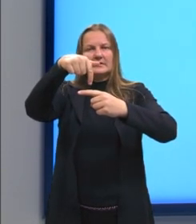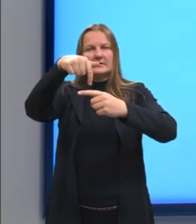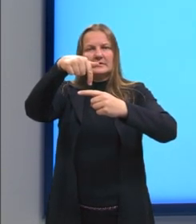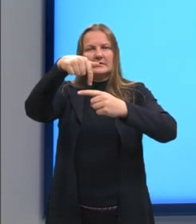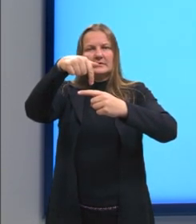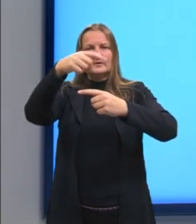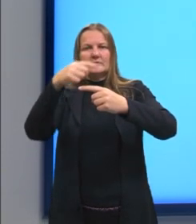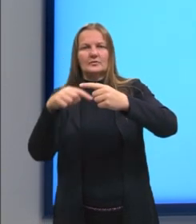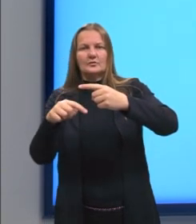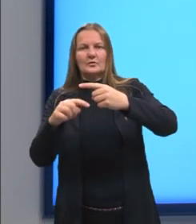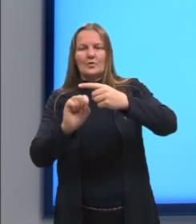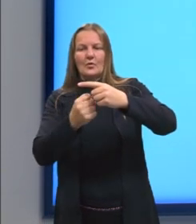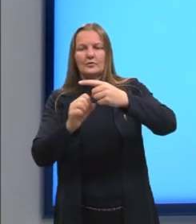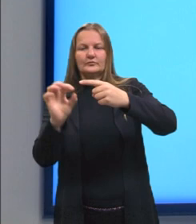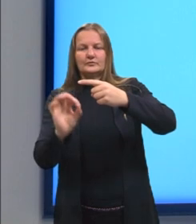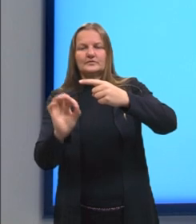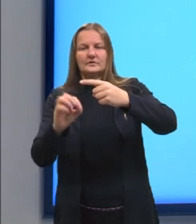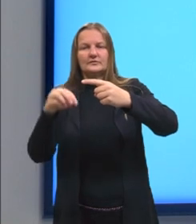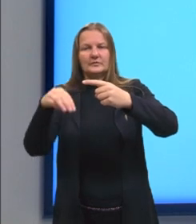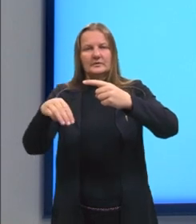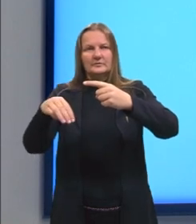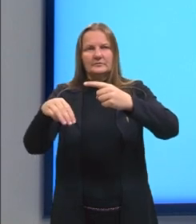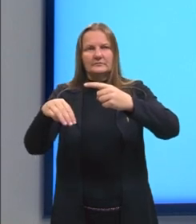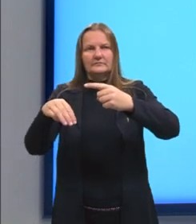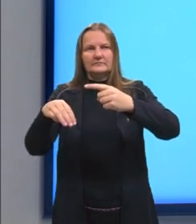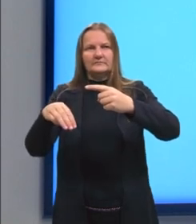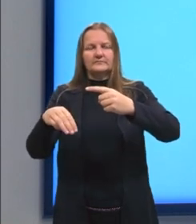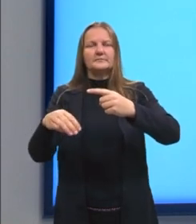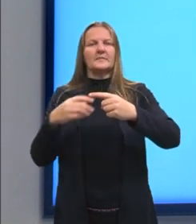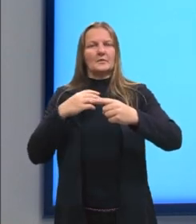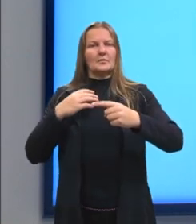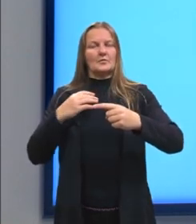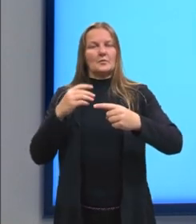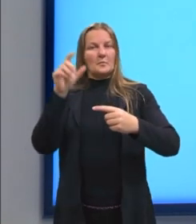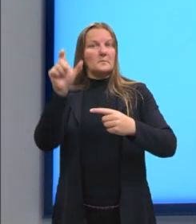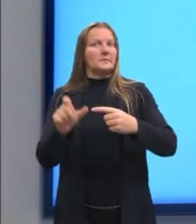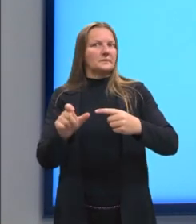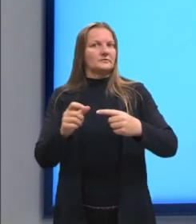sobre 8% da massa do indivíduo.